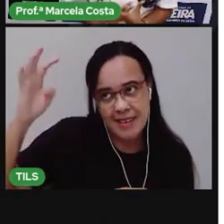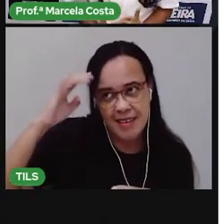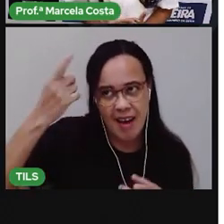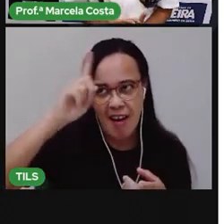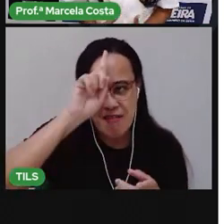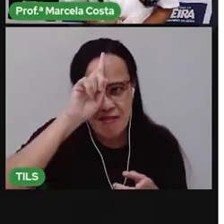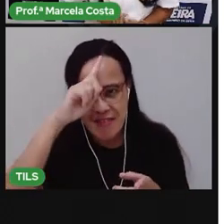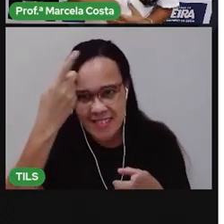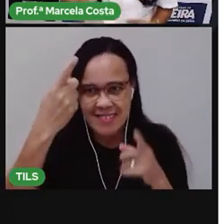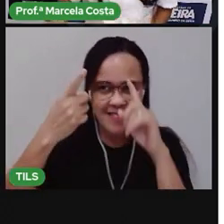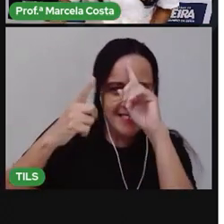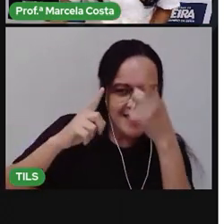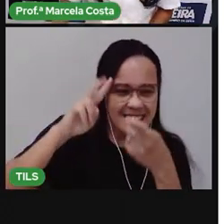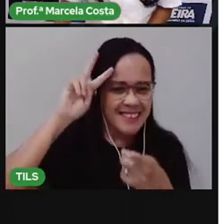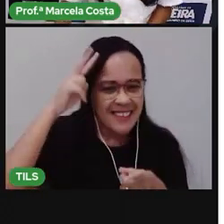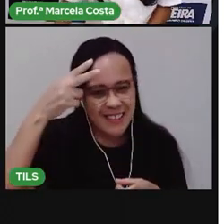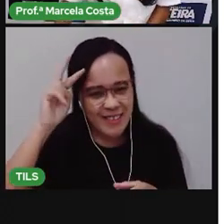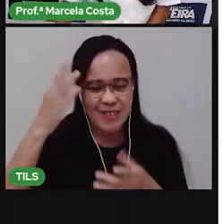conversando com ela.